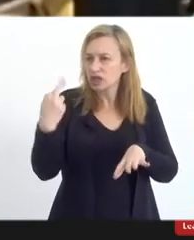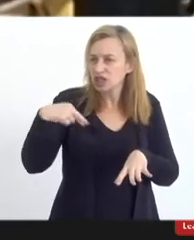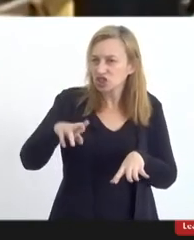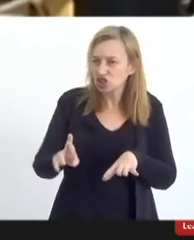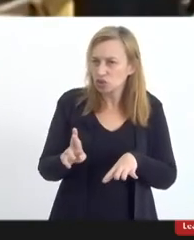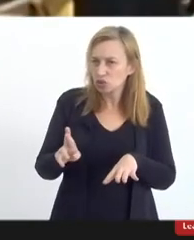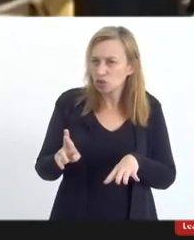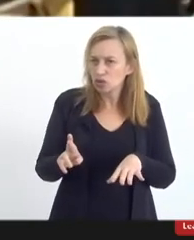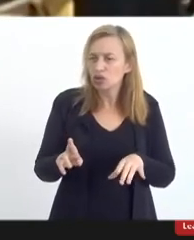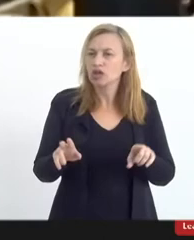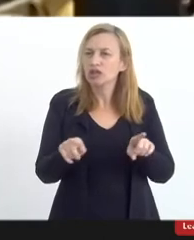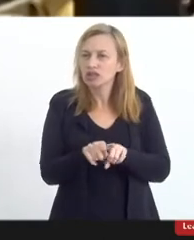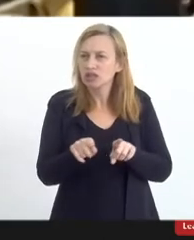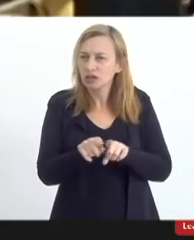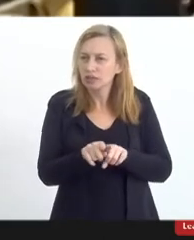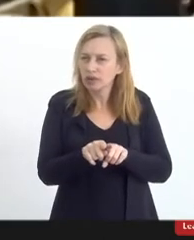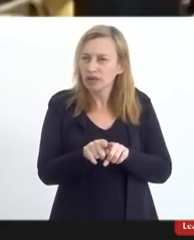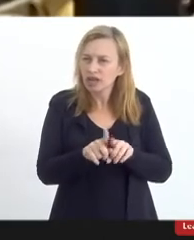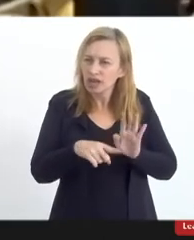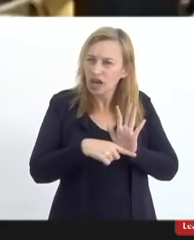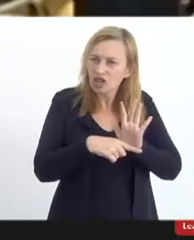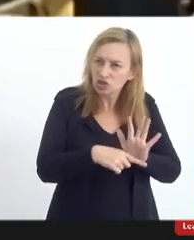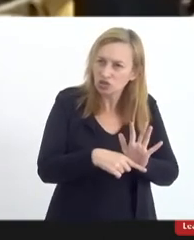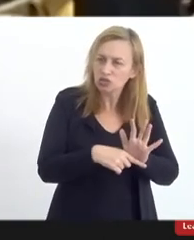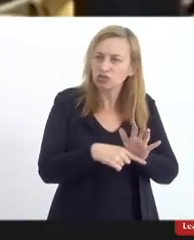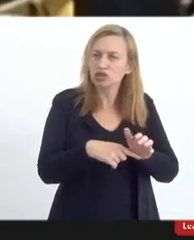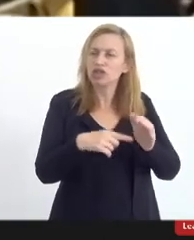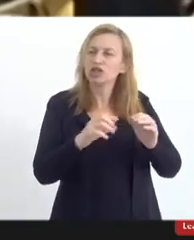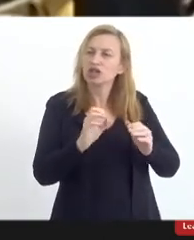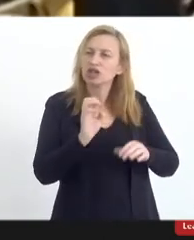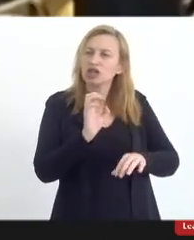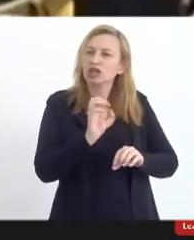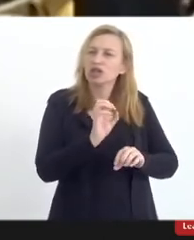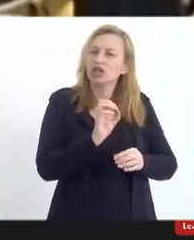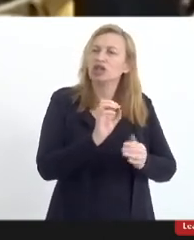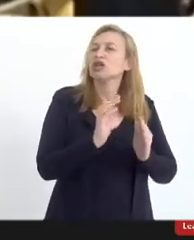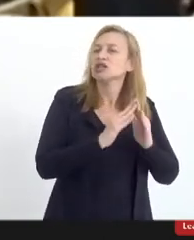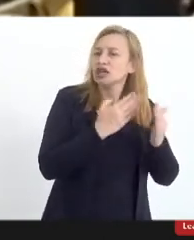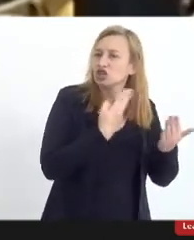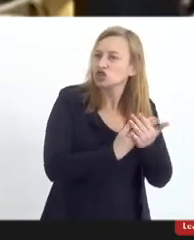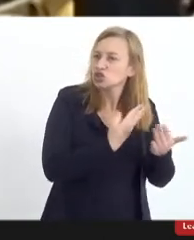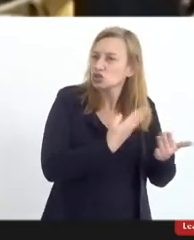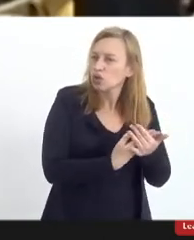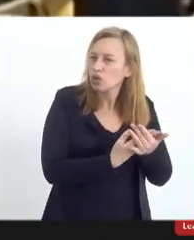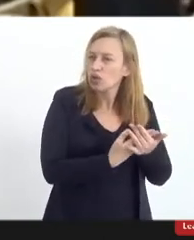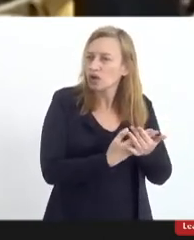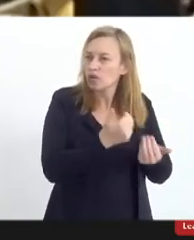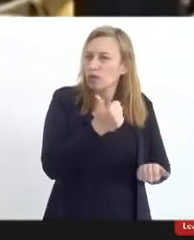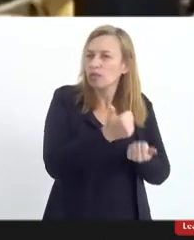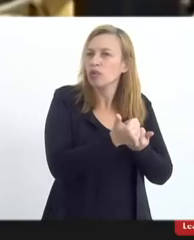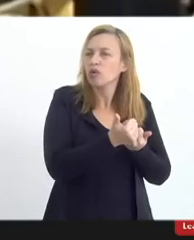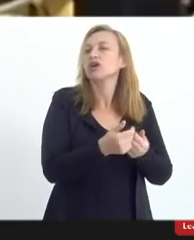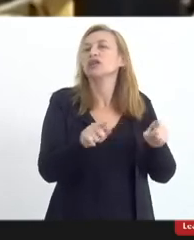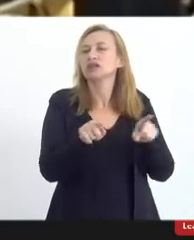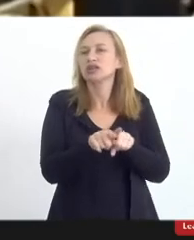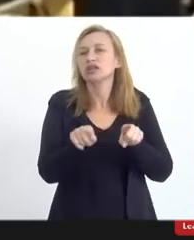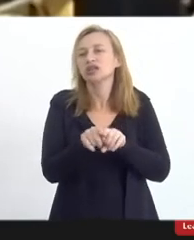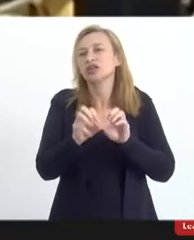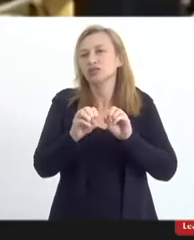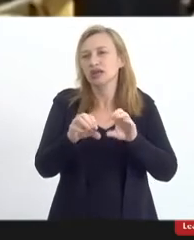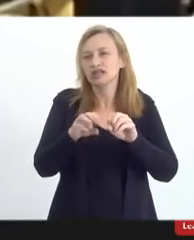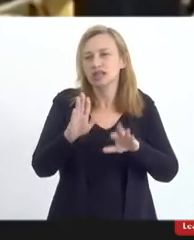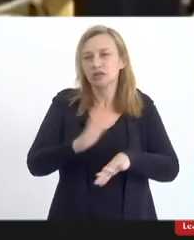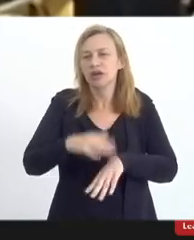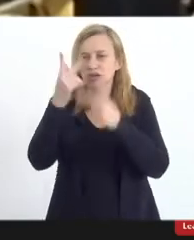e o reforço escolar, nós também obedecemos essa lei e estamos implementando. em relação à Educação Mais Humana, a lei